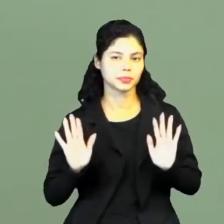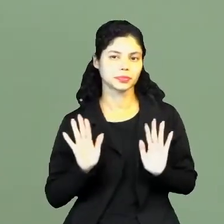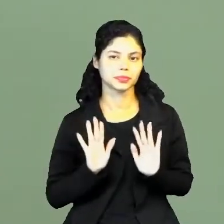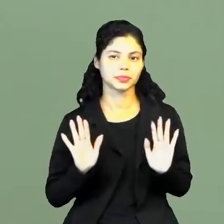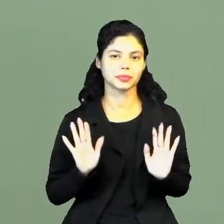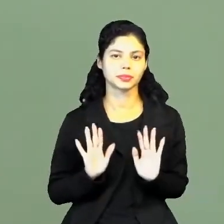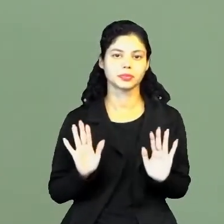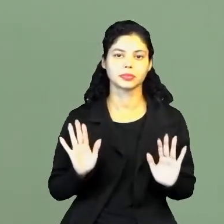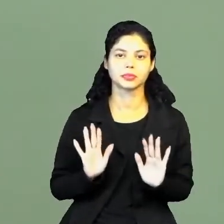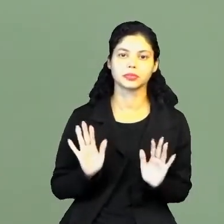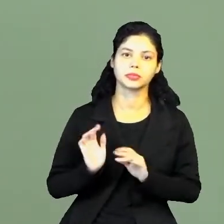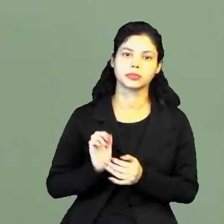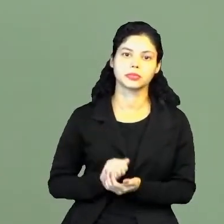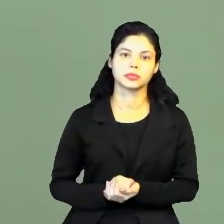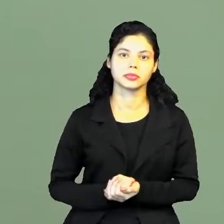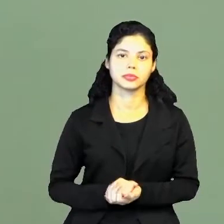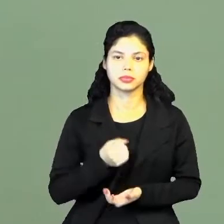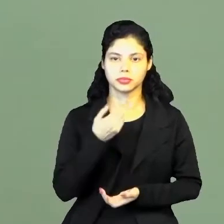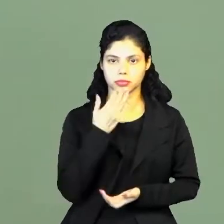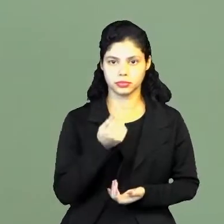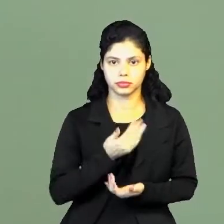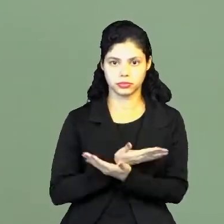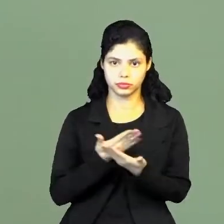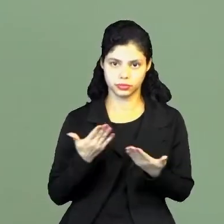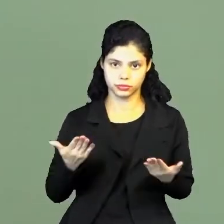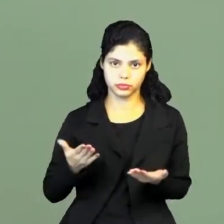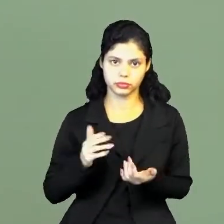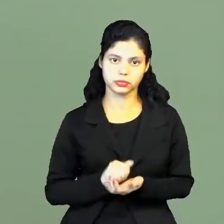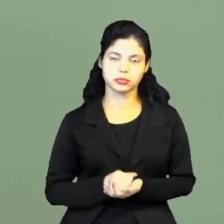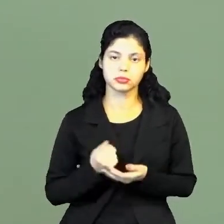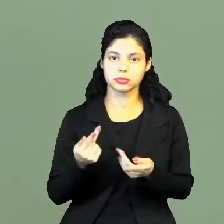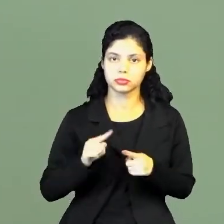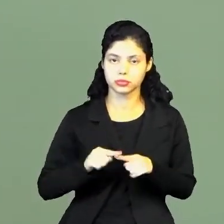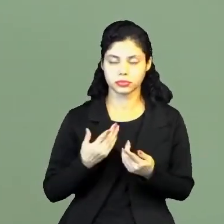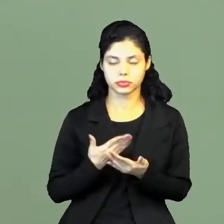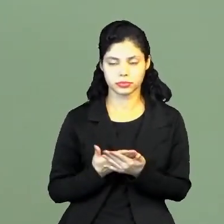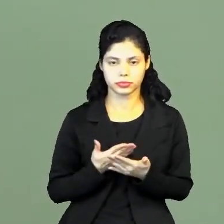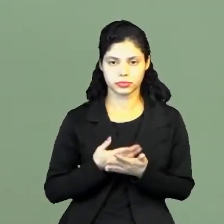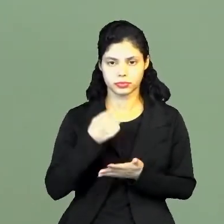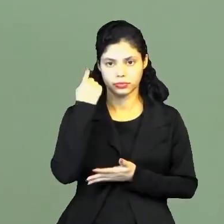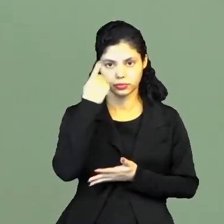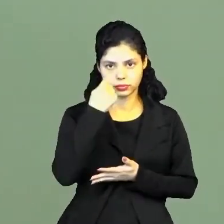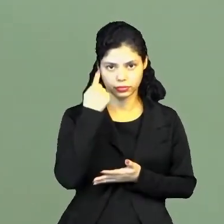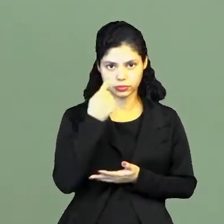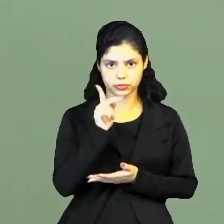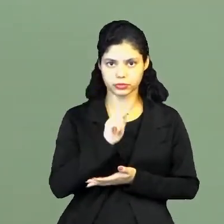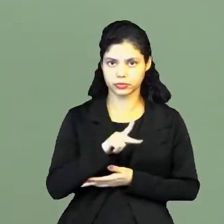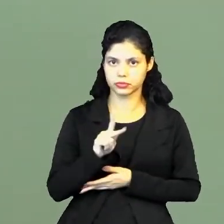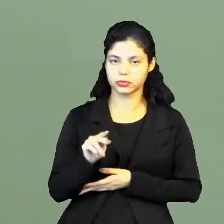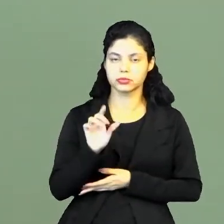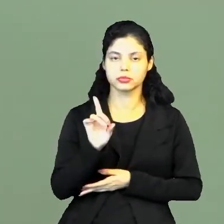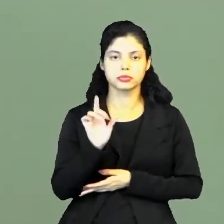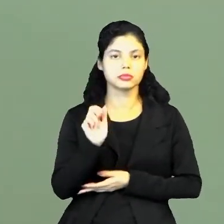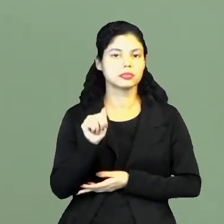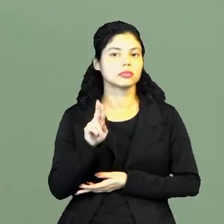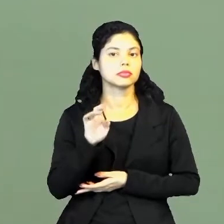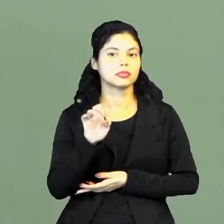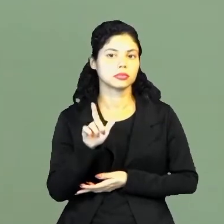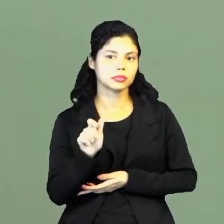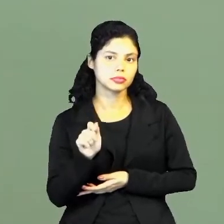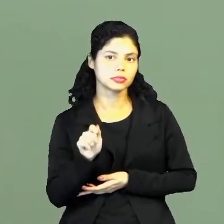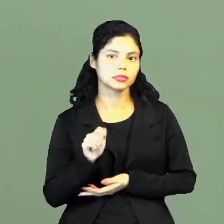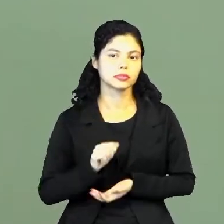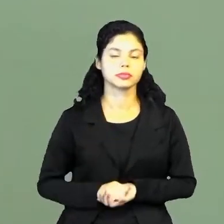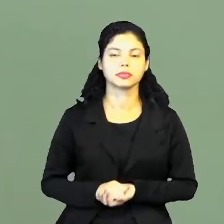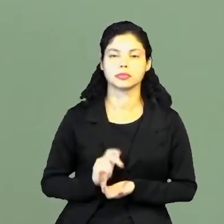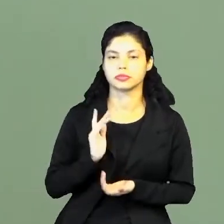Olá, muchachos, muchachas. Que tal? Tudo bem? Sejam bem-vindos a mais uma classe de espanhol. Eu sou o maestro Daniel, vamos